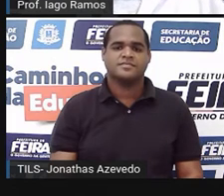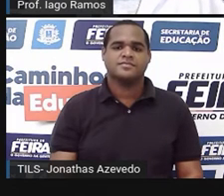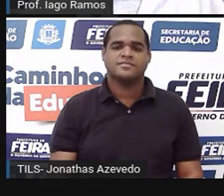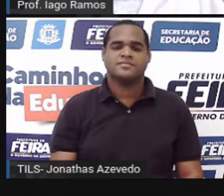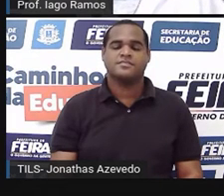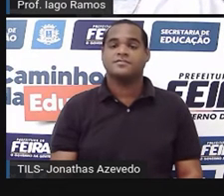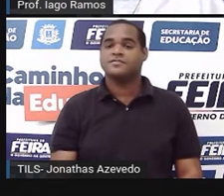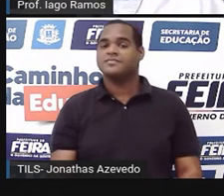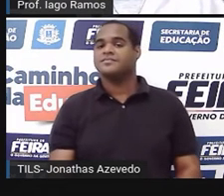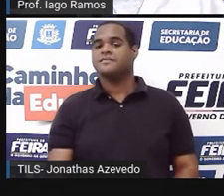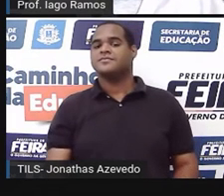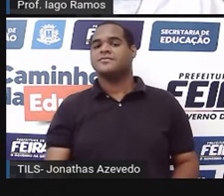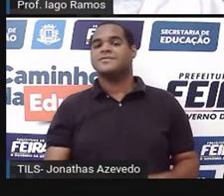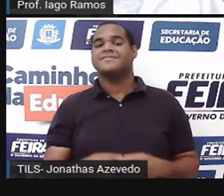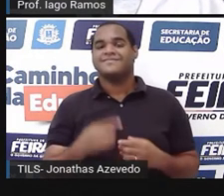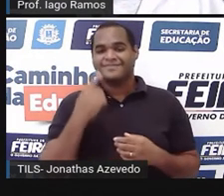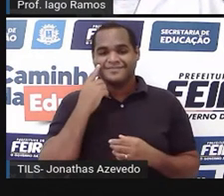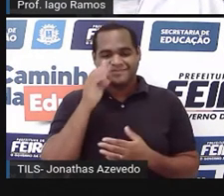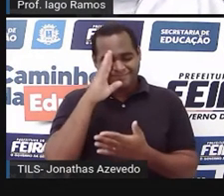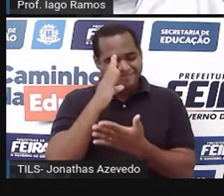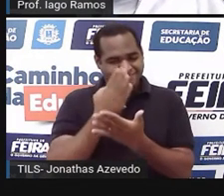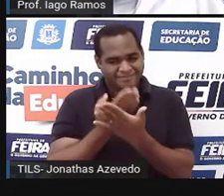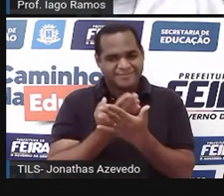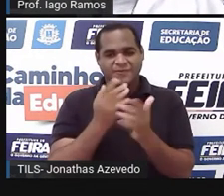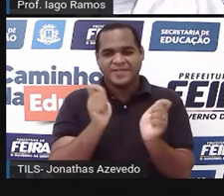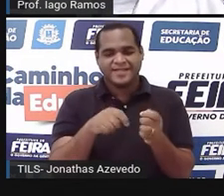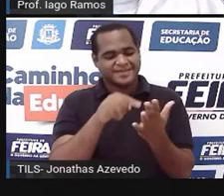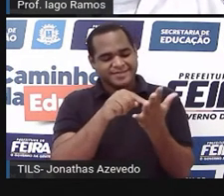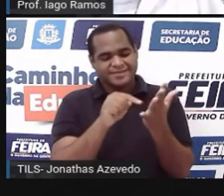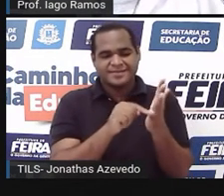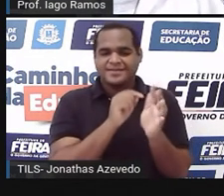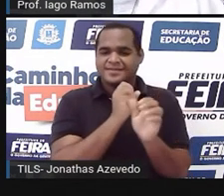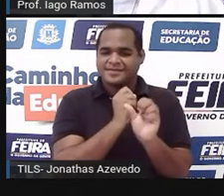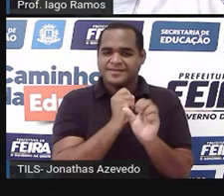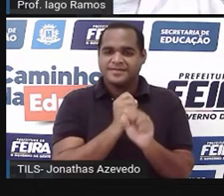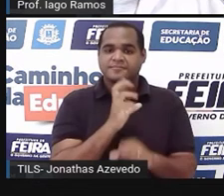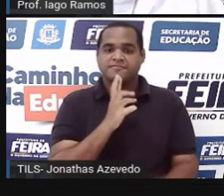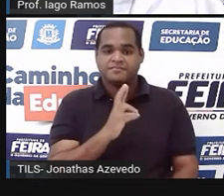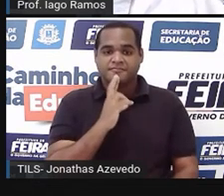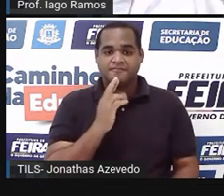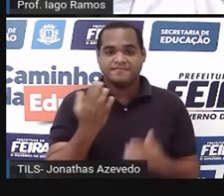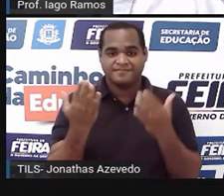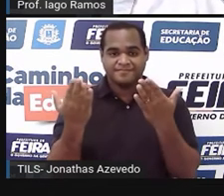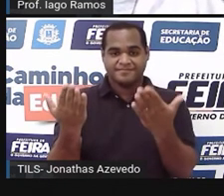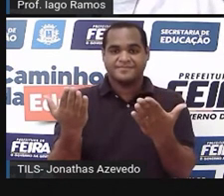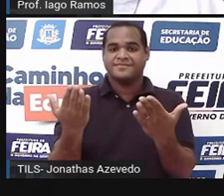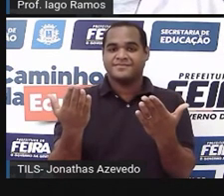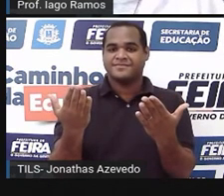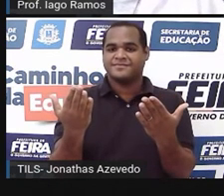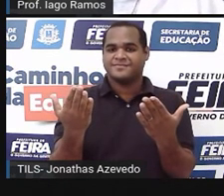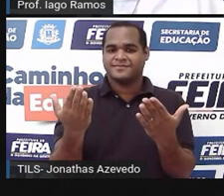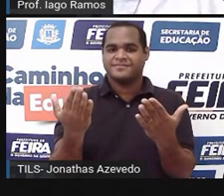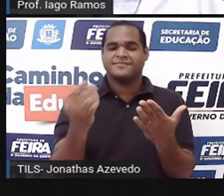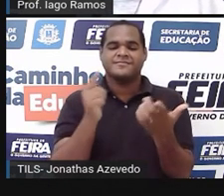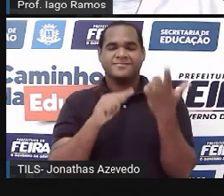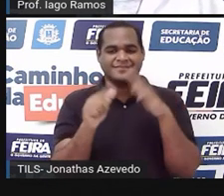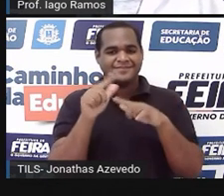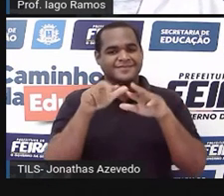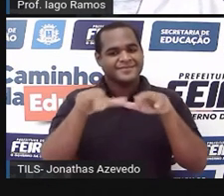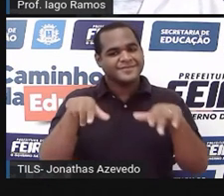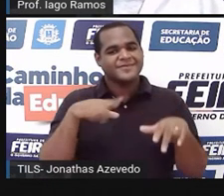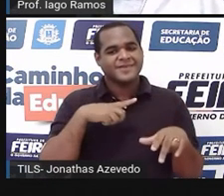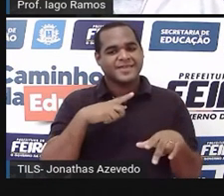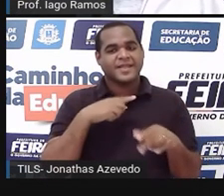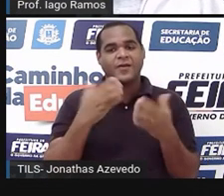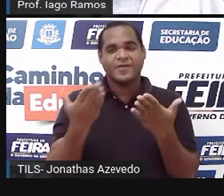bom, acredito que com a calculadora você já fez e encontrou o seguinte resultado, usando a calculadora, fazendo